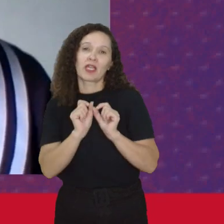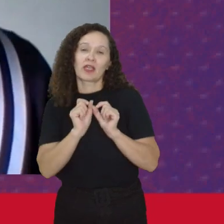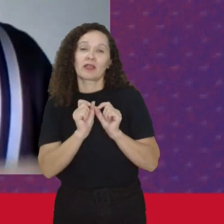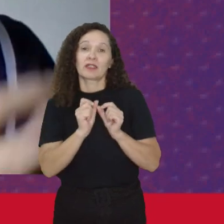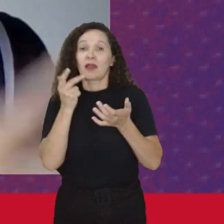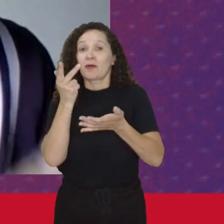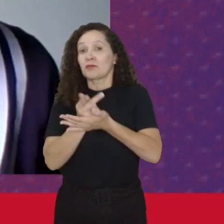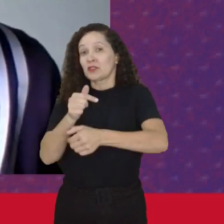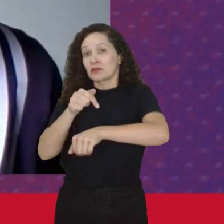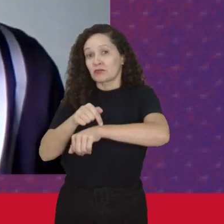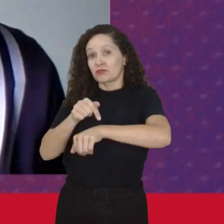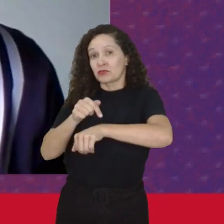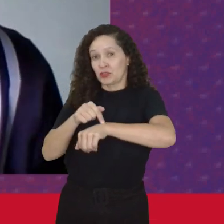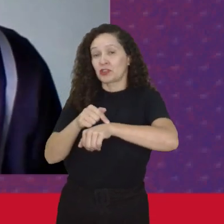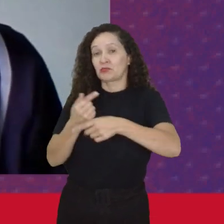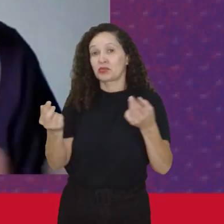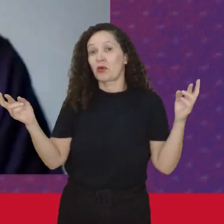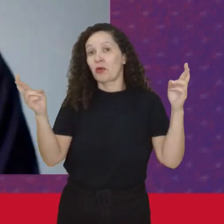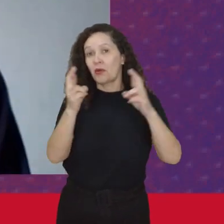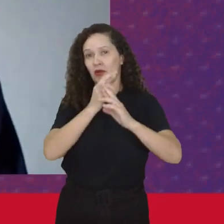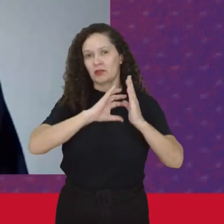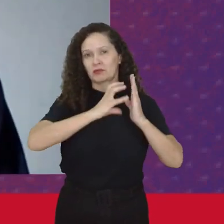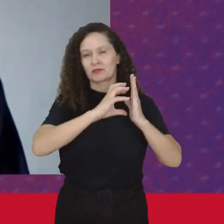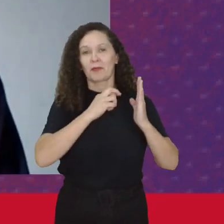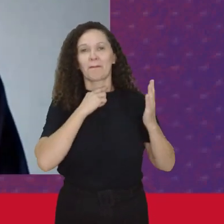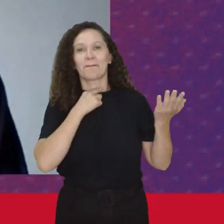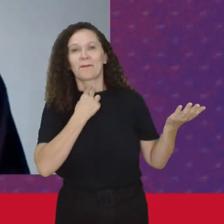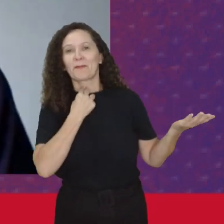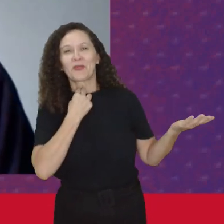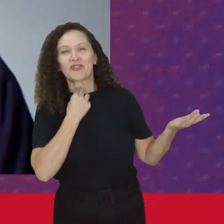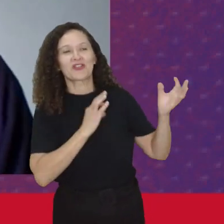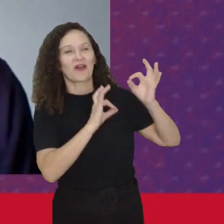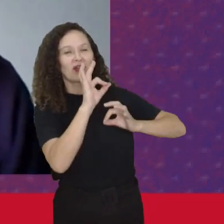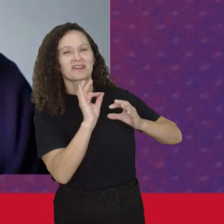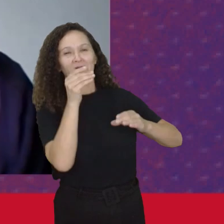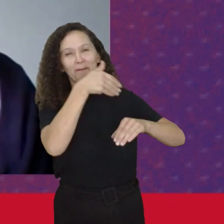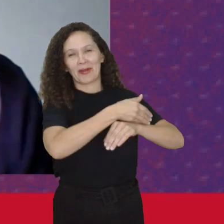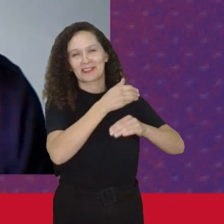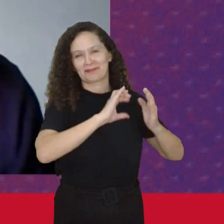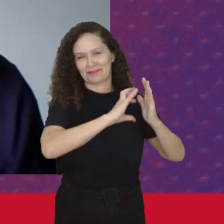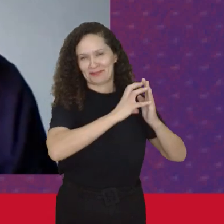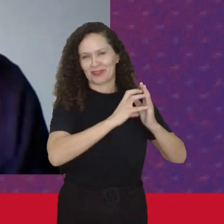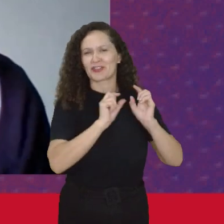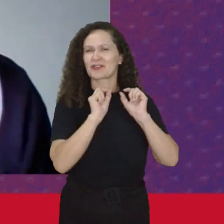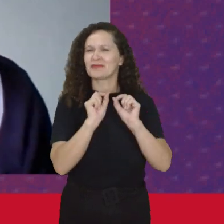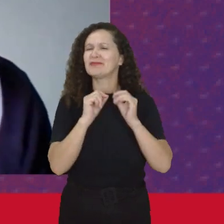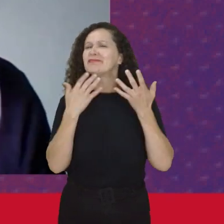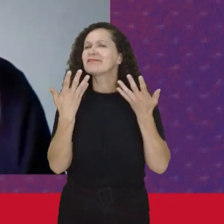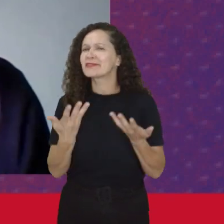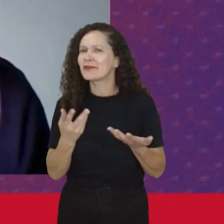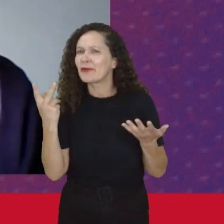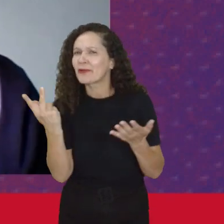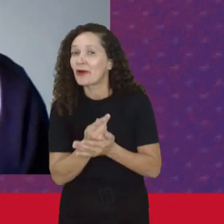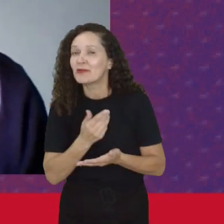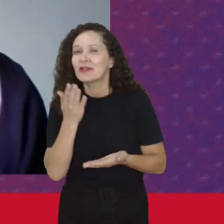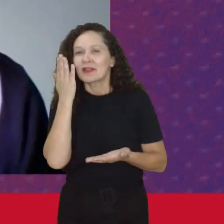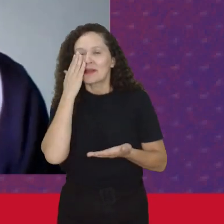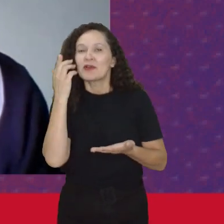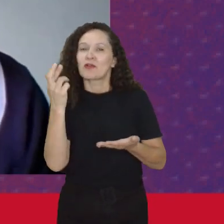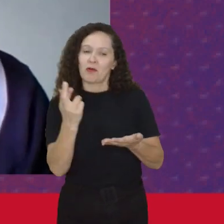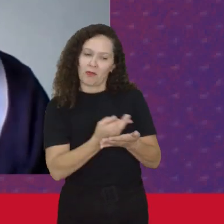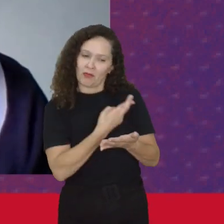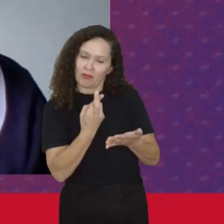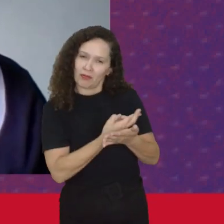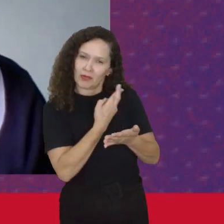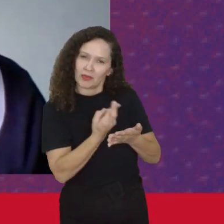mesmo tempo Com relação A partido Mas não Uma relação Orgânica E elas fizeram Isso através De uma revista Que